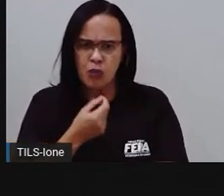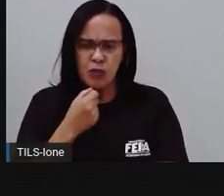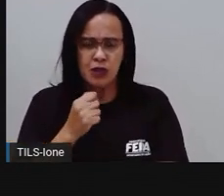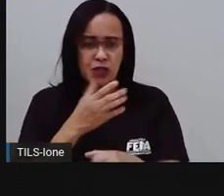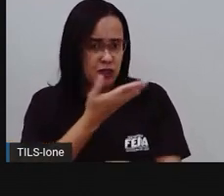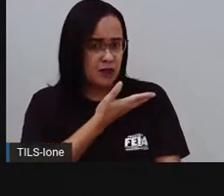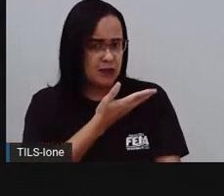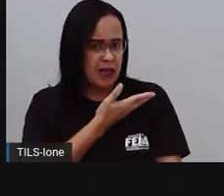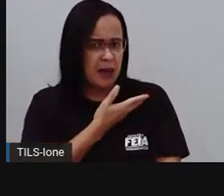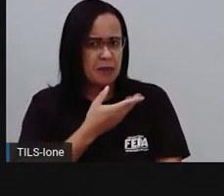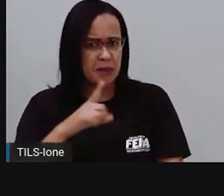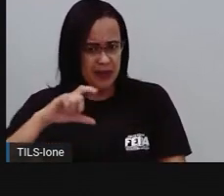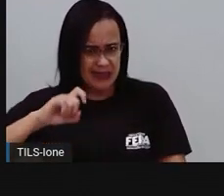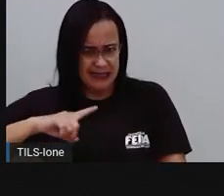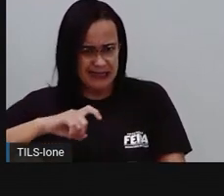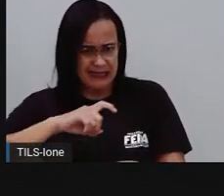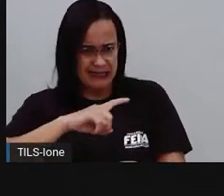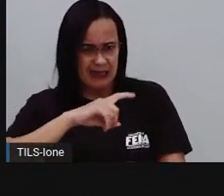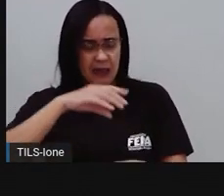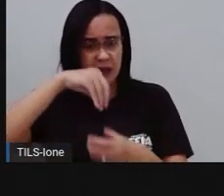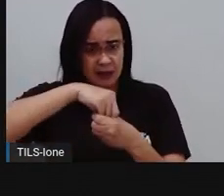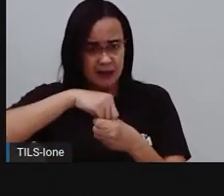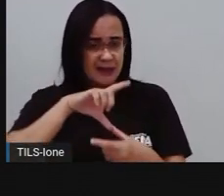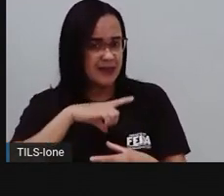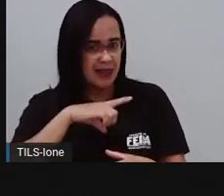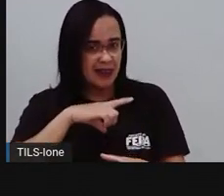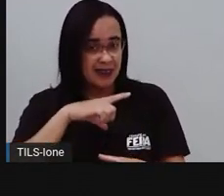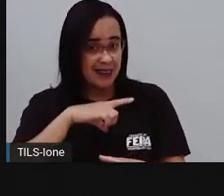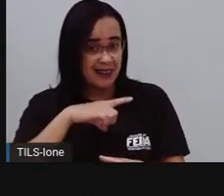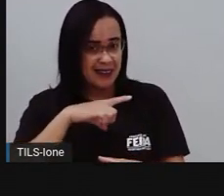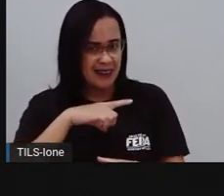barriguinhas? Olha elas aqui, olha.